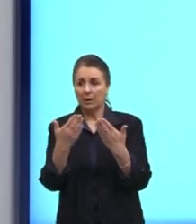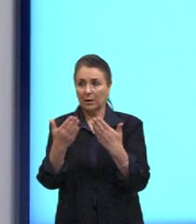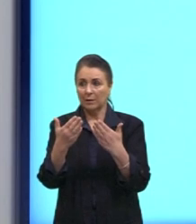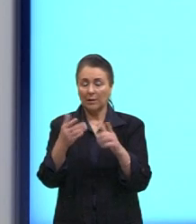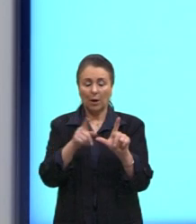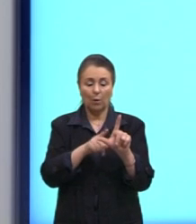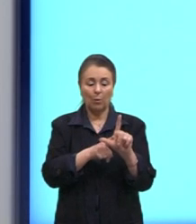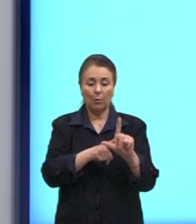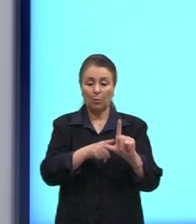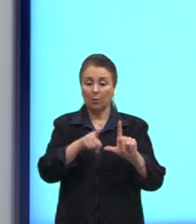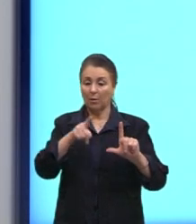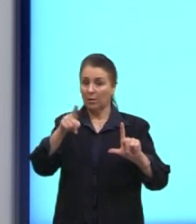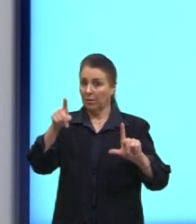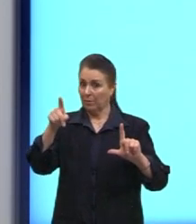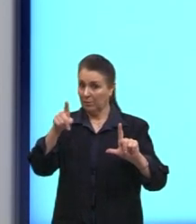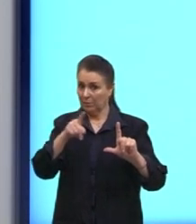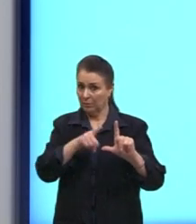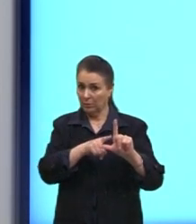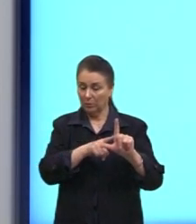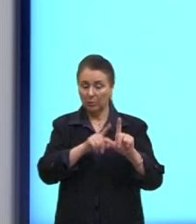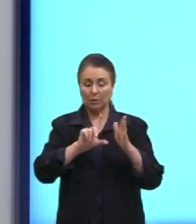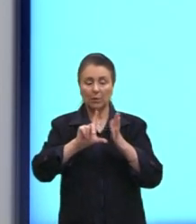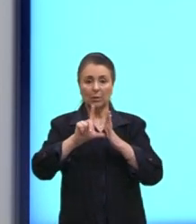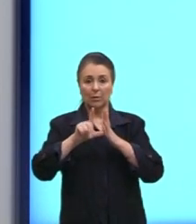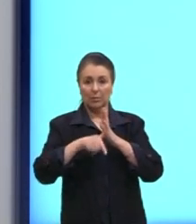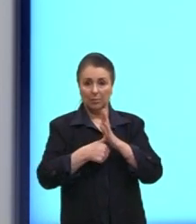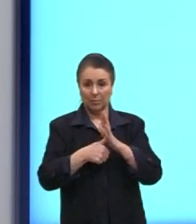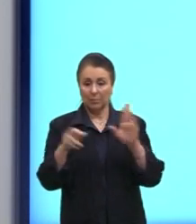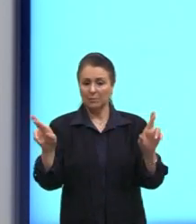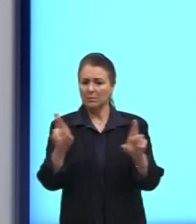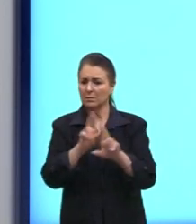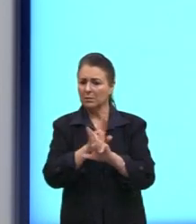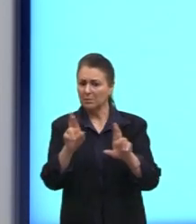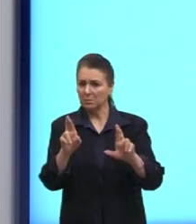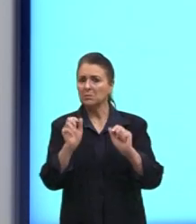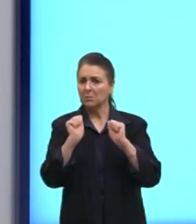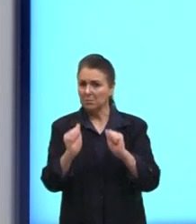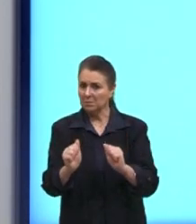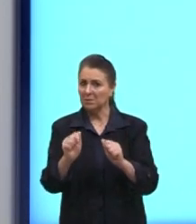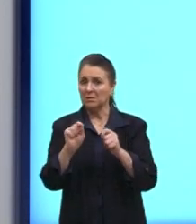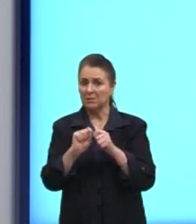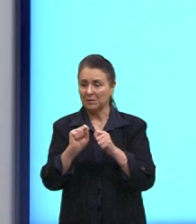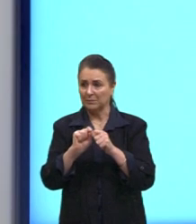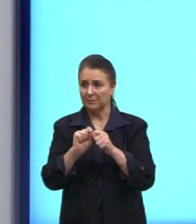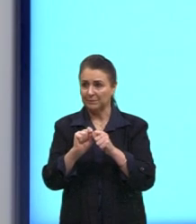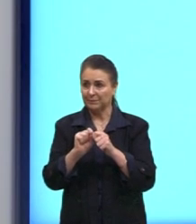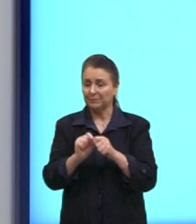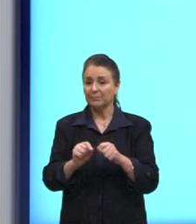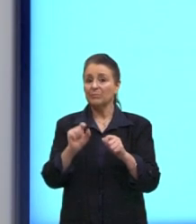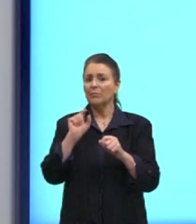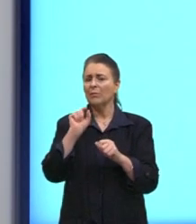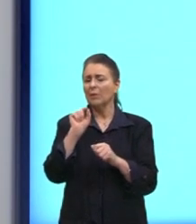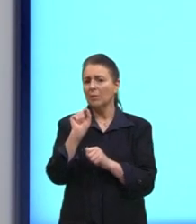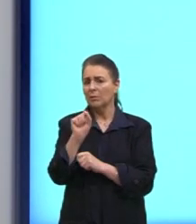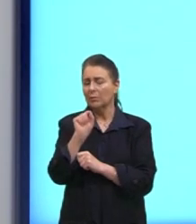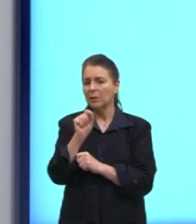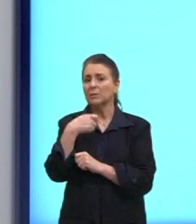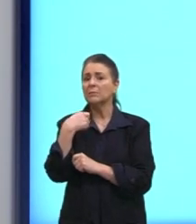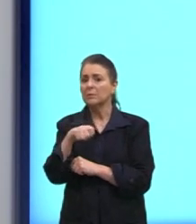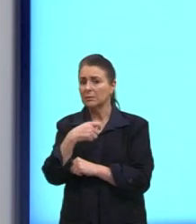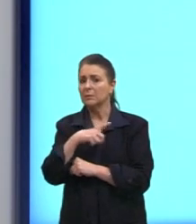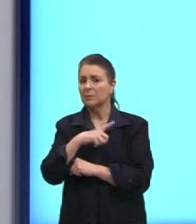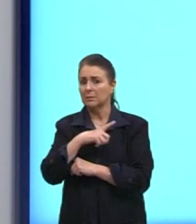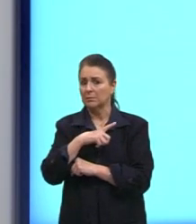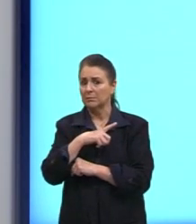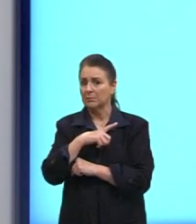gráfico e depois analisar as relações possíveis, né. O que que nós precisamos